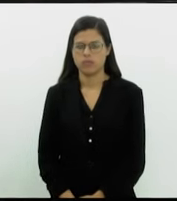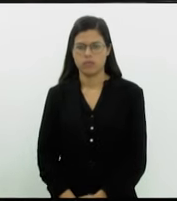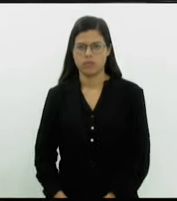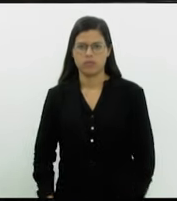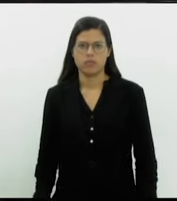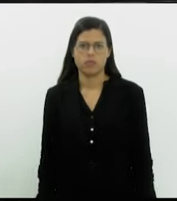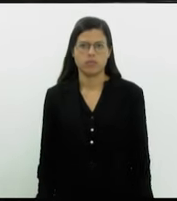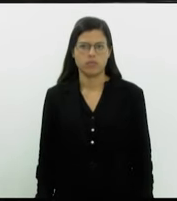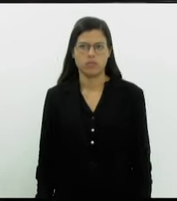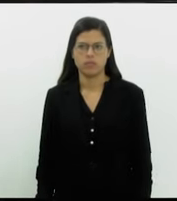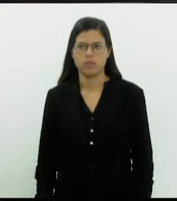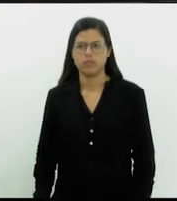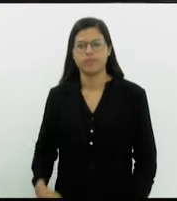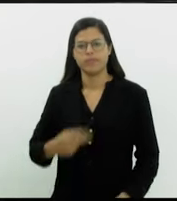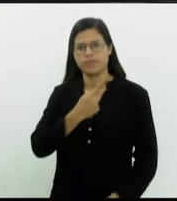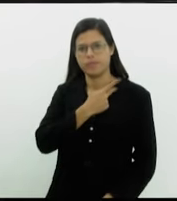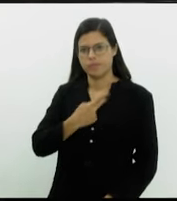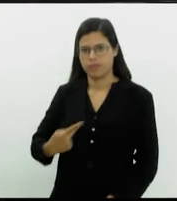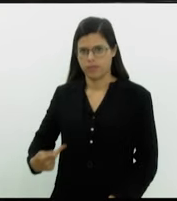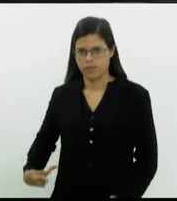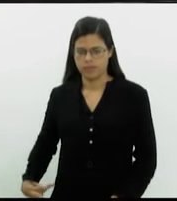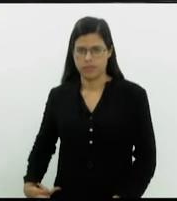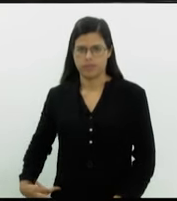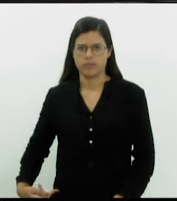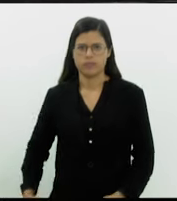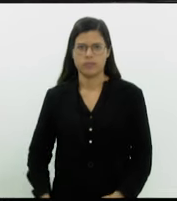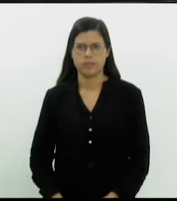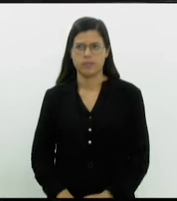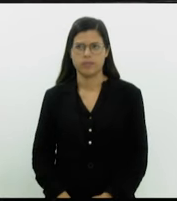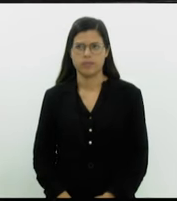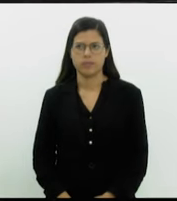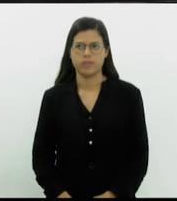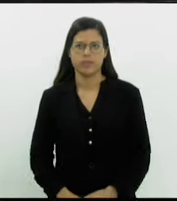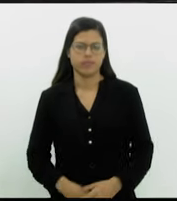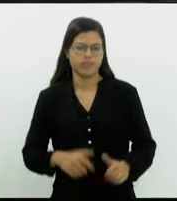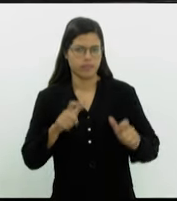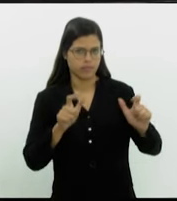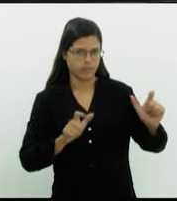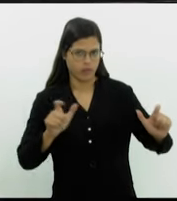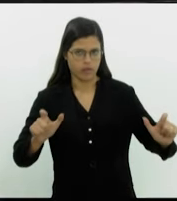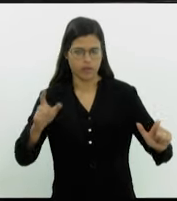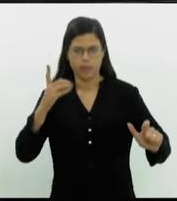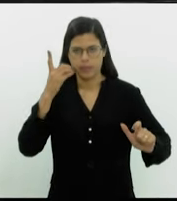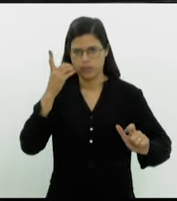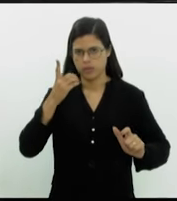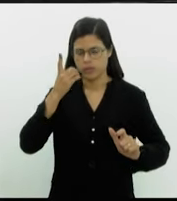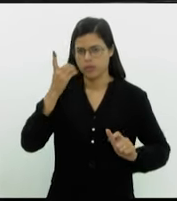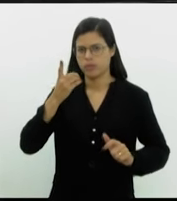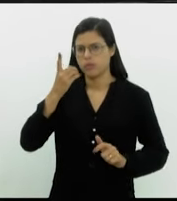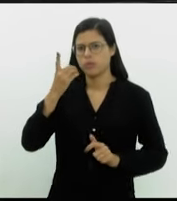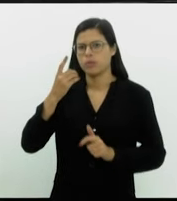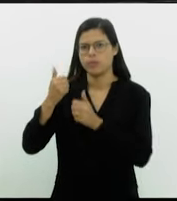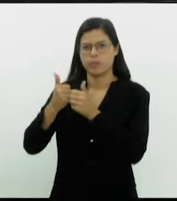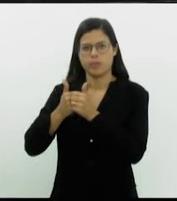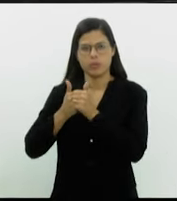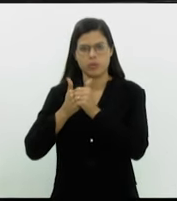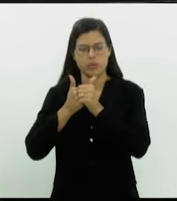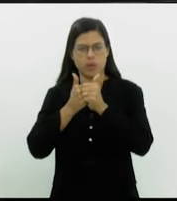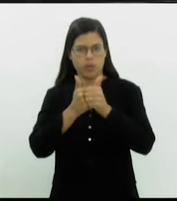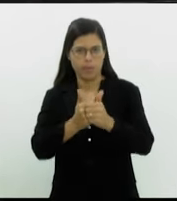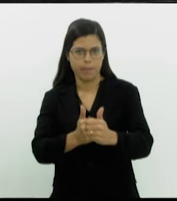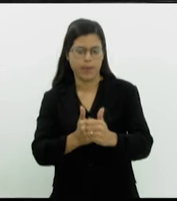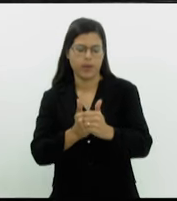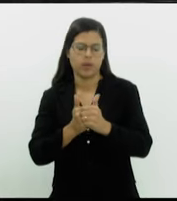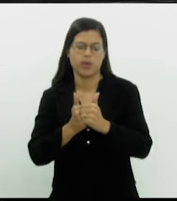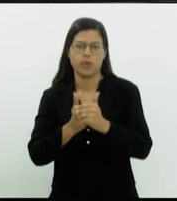Senhora Presidente, senhoras e senhores deputados que nos acompanham de forma